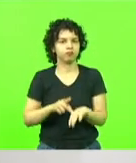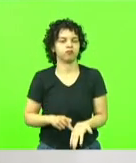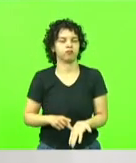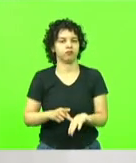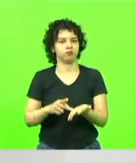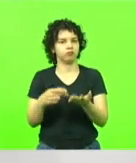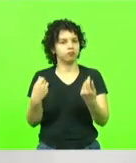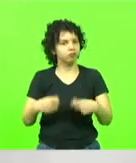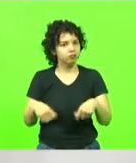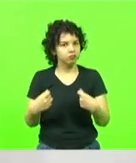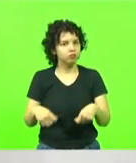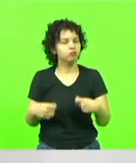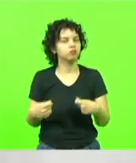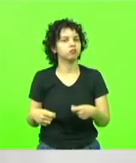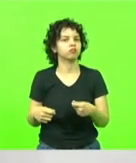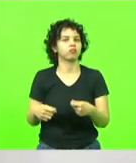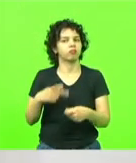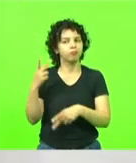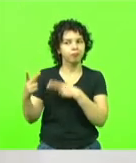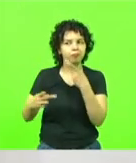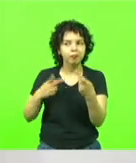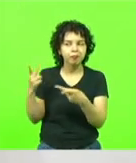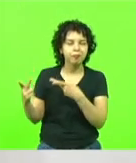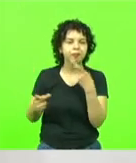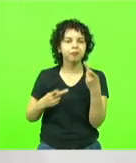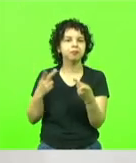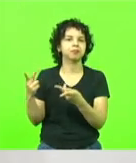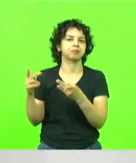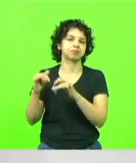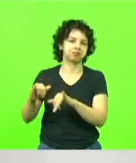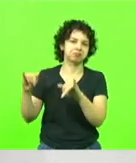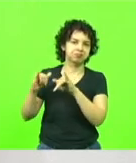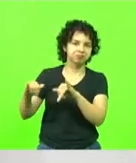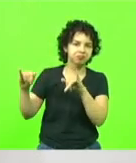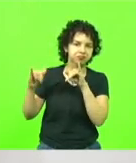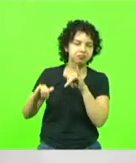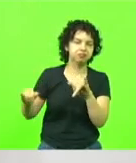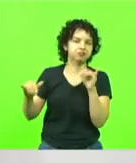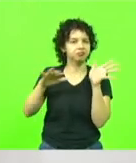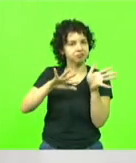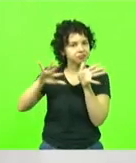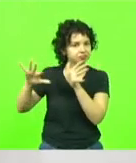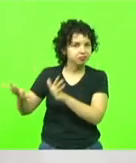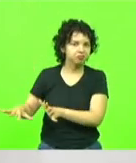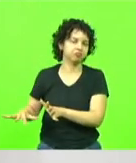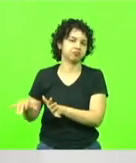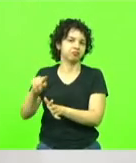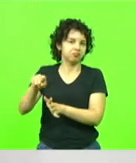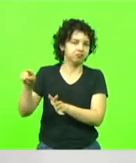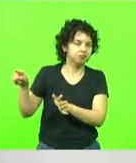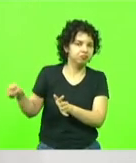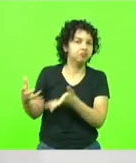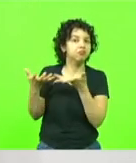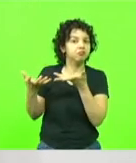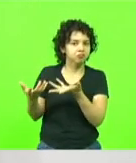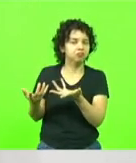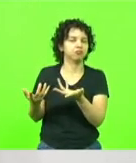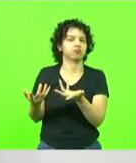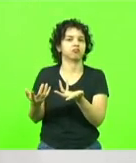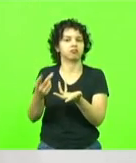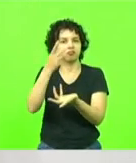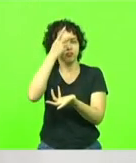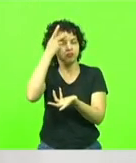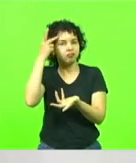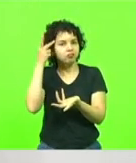desconsideradas certas falácias propaladas que tentam plantar discórdia e desinformações sobre os militares